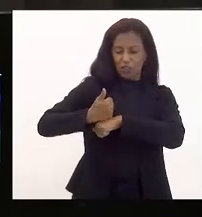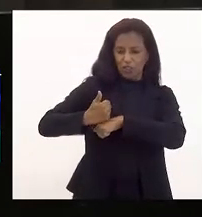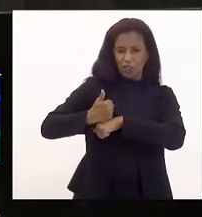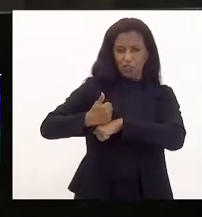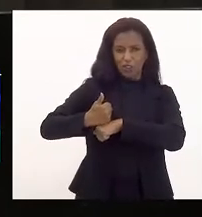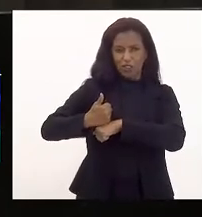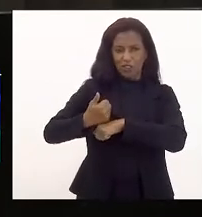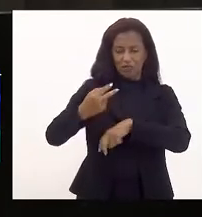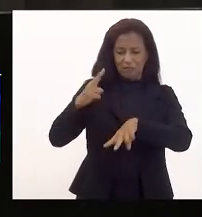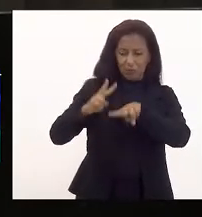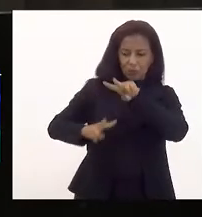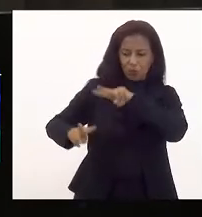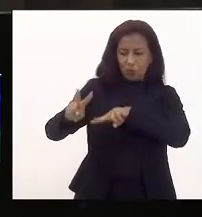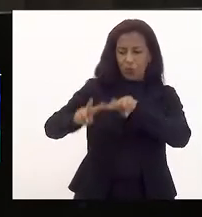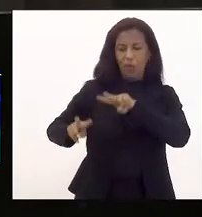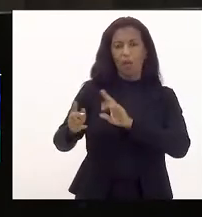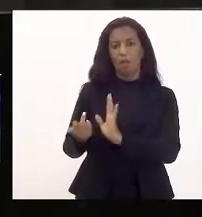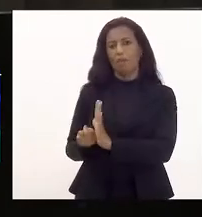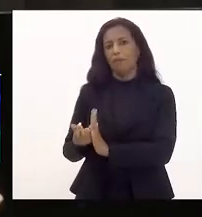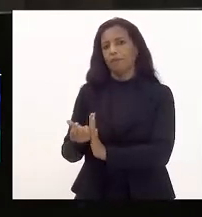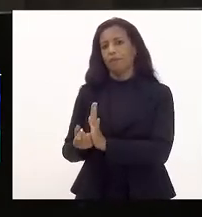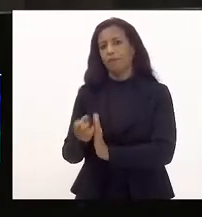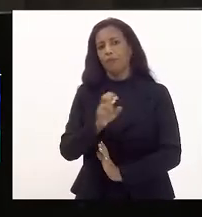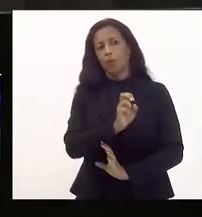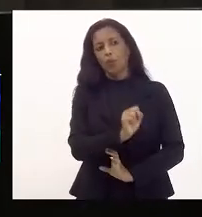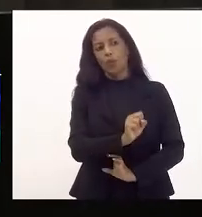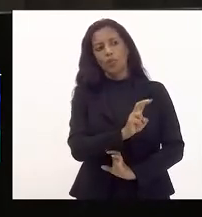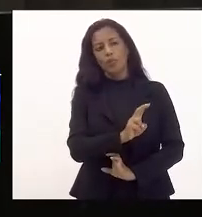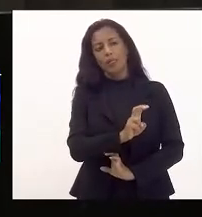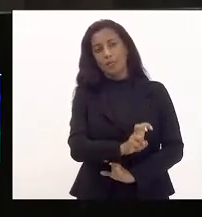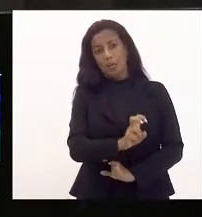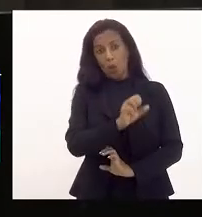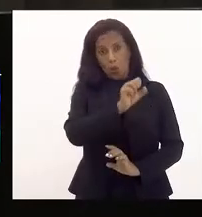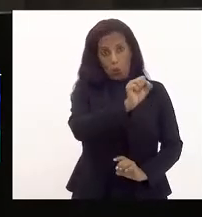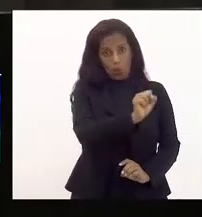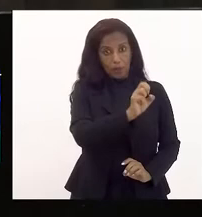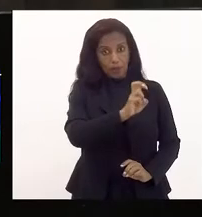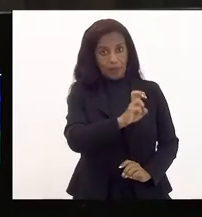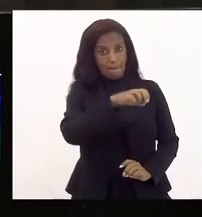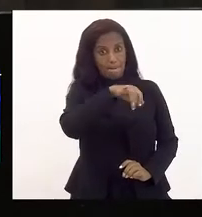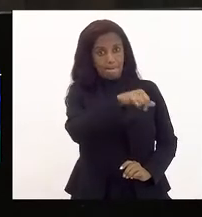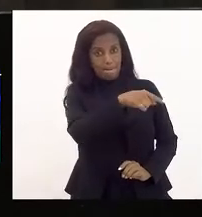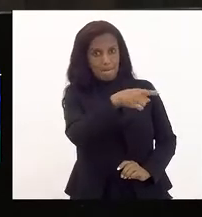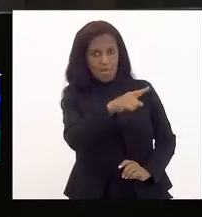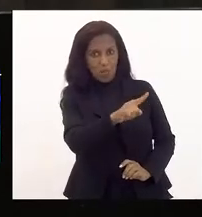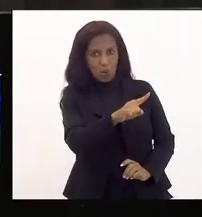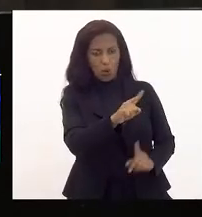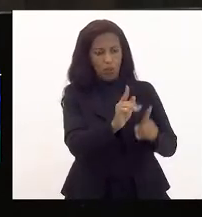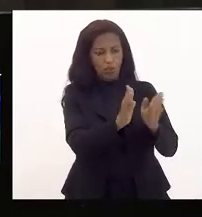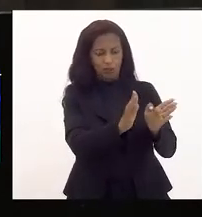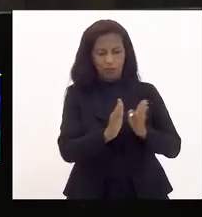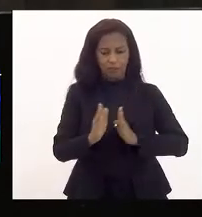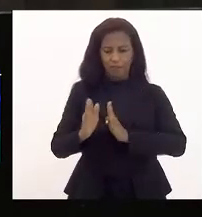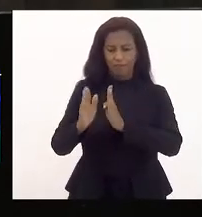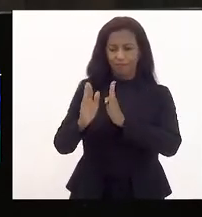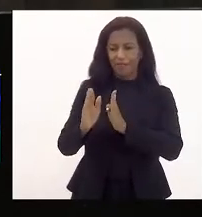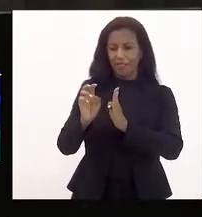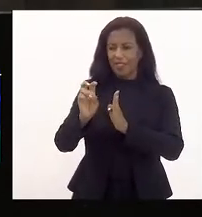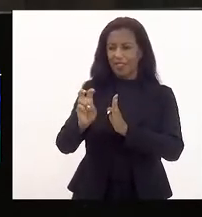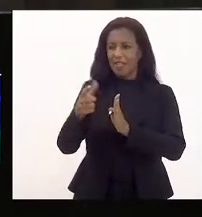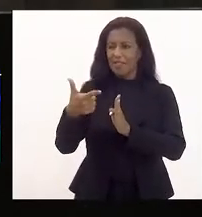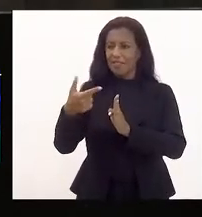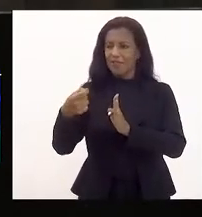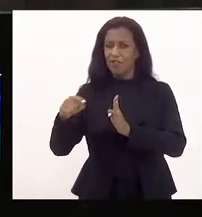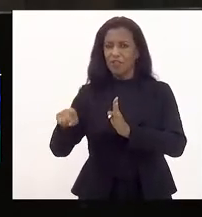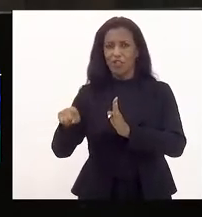olhar para o orçamento e ver que de R$ 85 bilhões, apenas R$ 520 mil estão destinados à população negra,